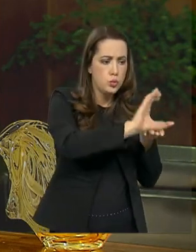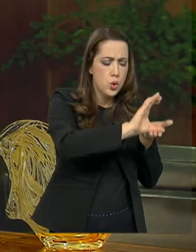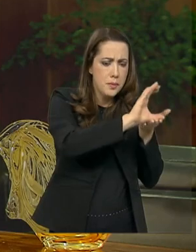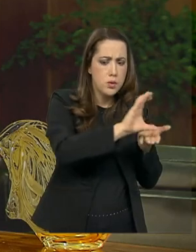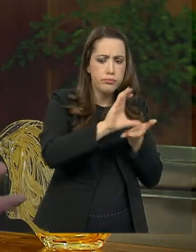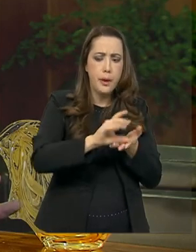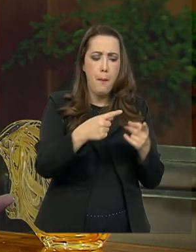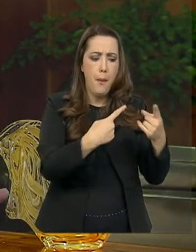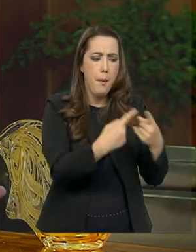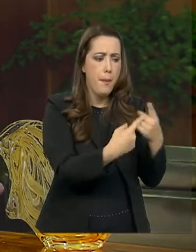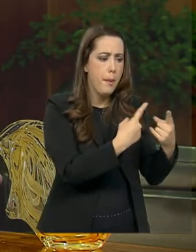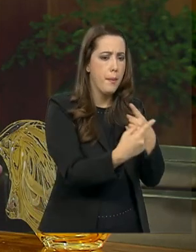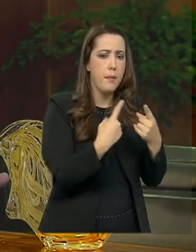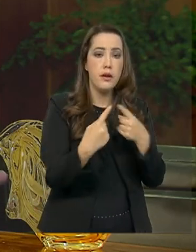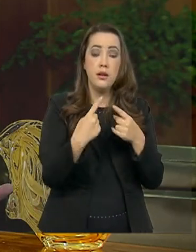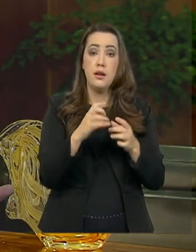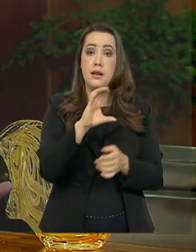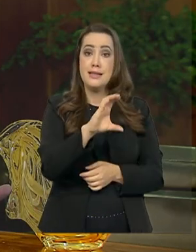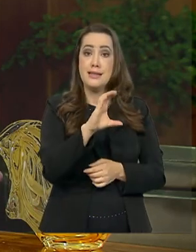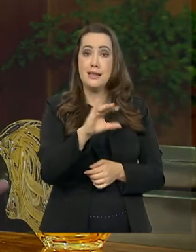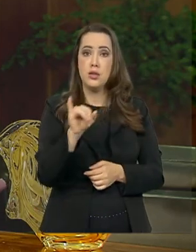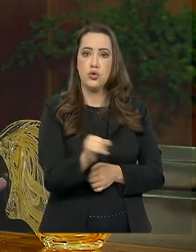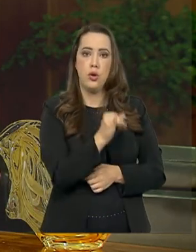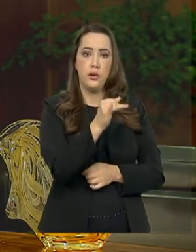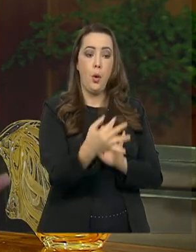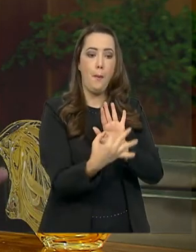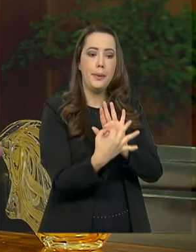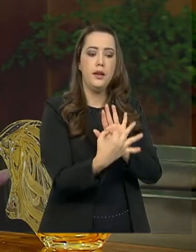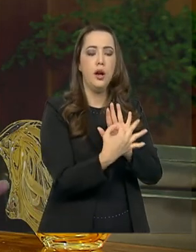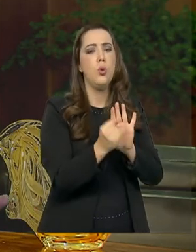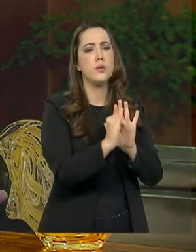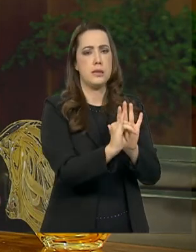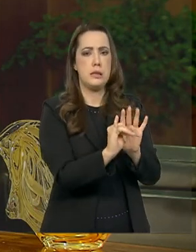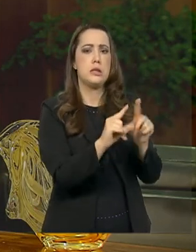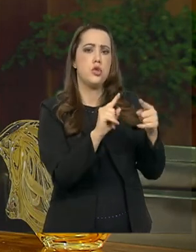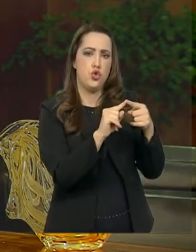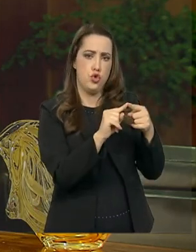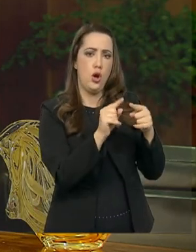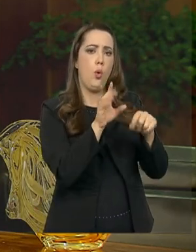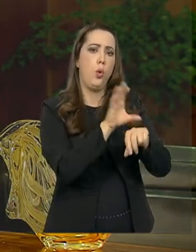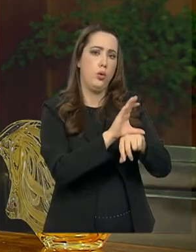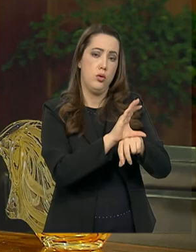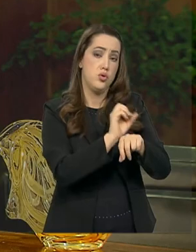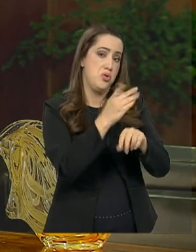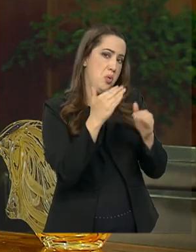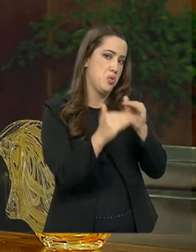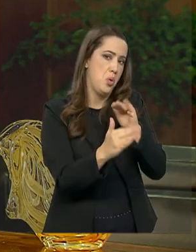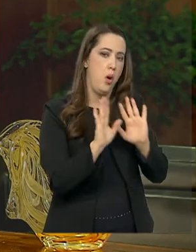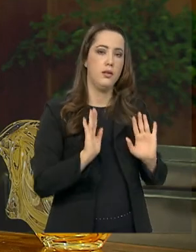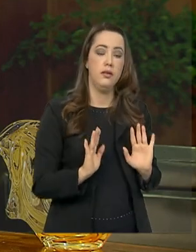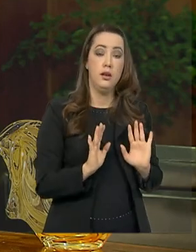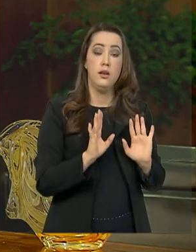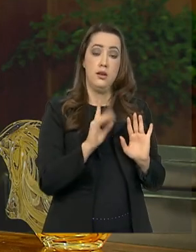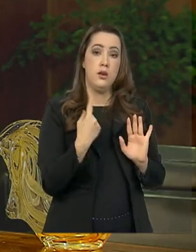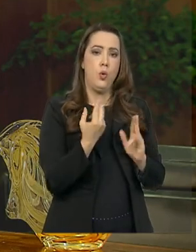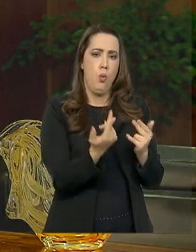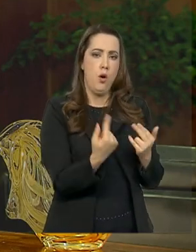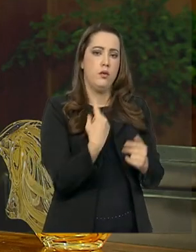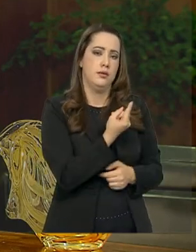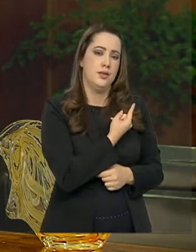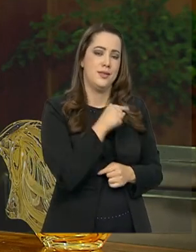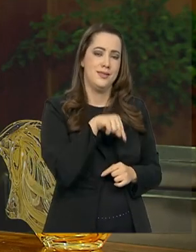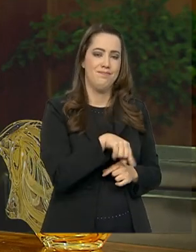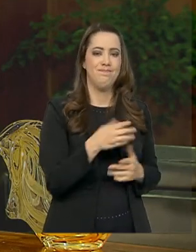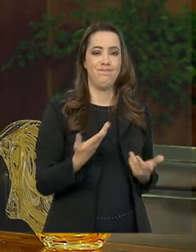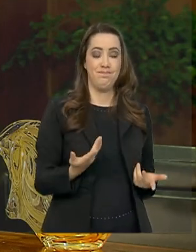assunto, ao final a CCJ dá uma posição da juridicidade e da condicionalidade dos atos. Assim também nós fazemos. Esse trabalho que